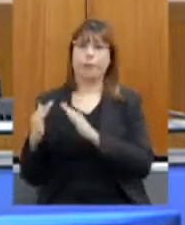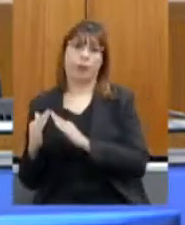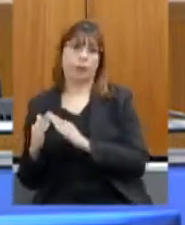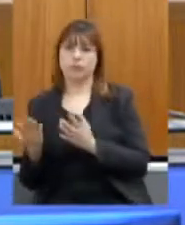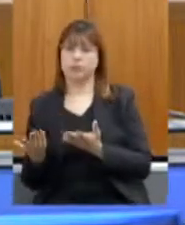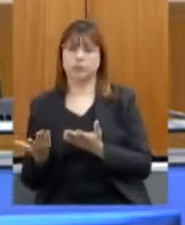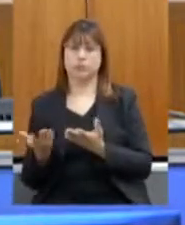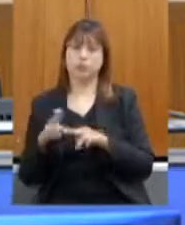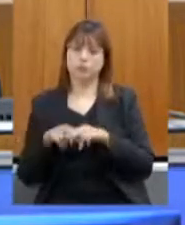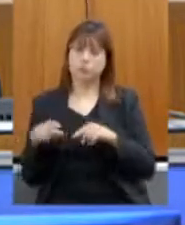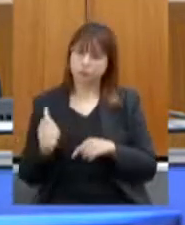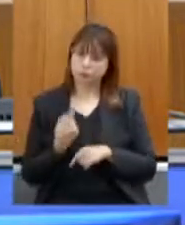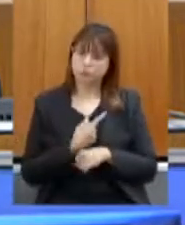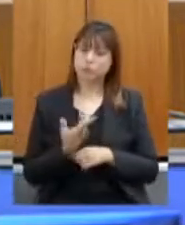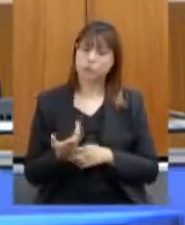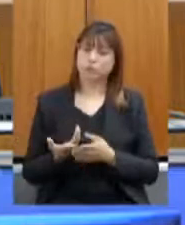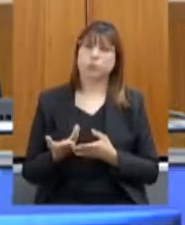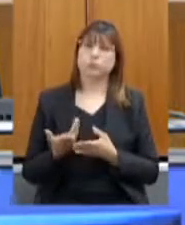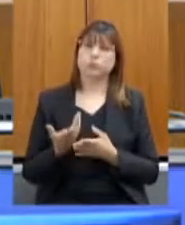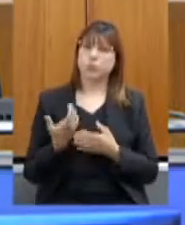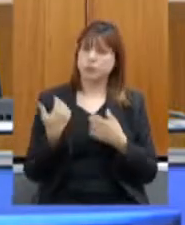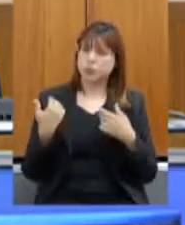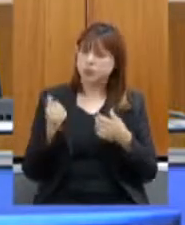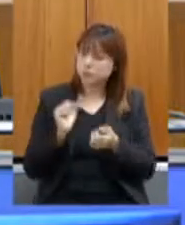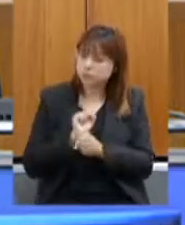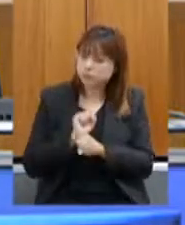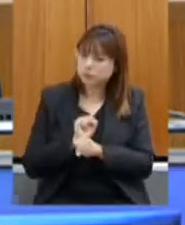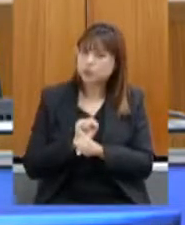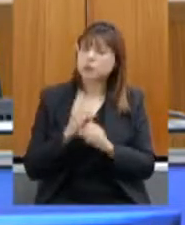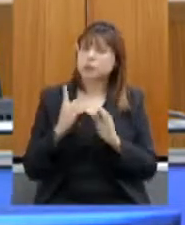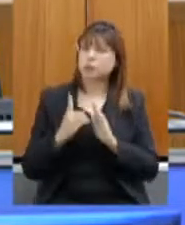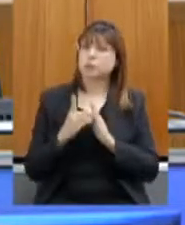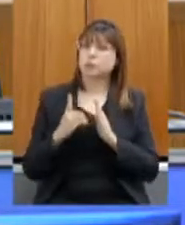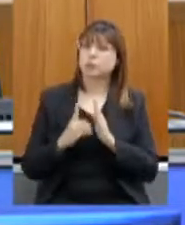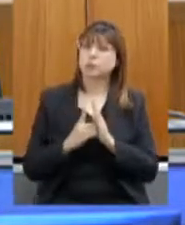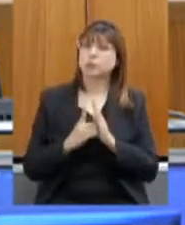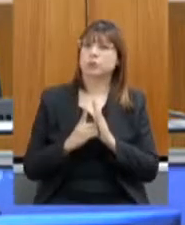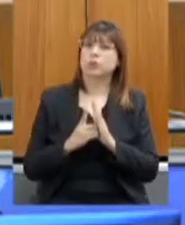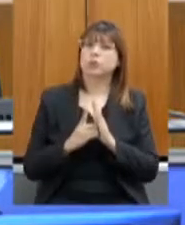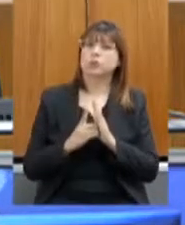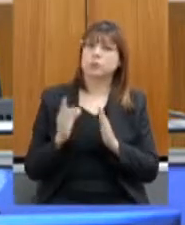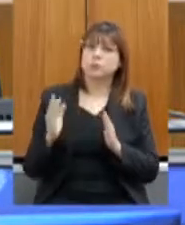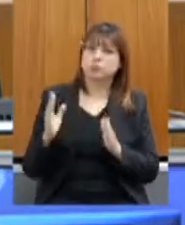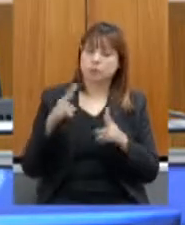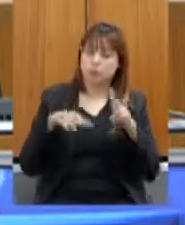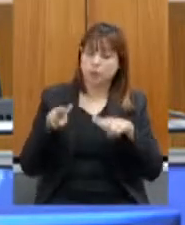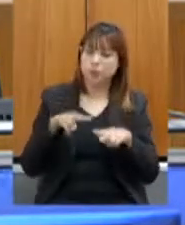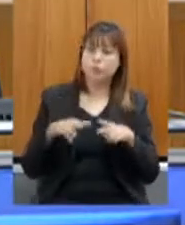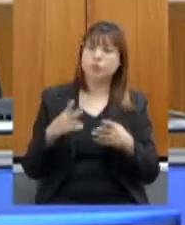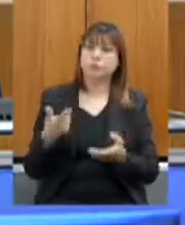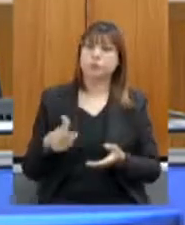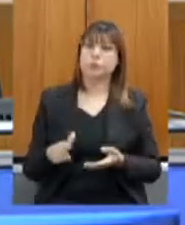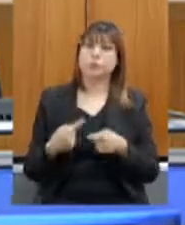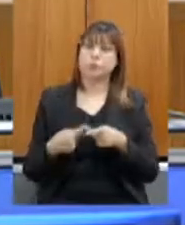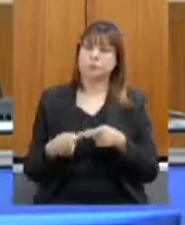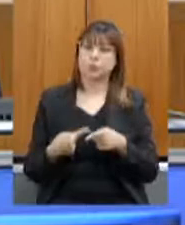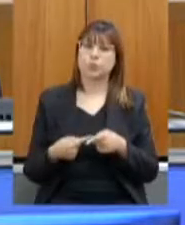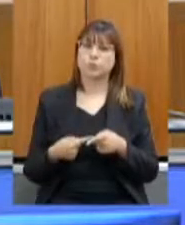ansiosamente que esse decreto da mesa de diálogo seja revisto porque ele realmente está